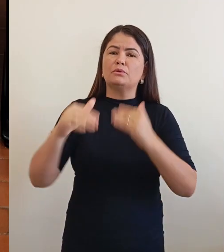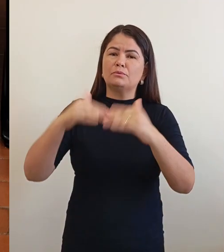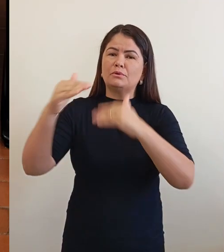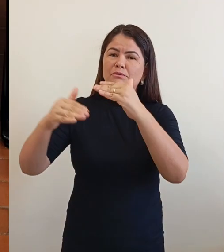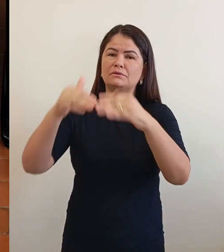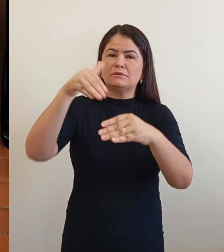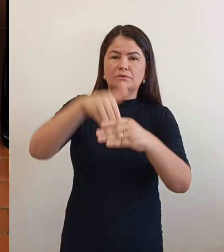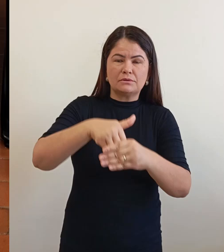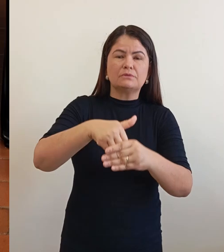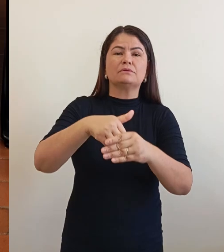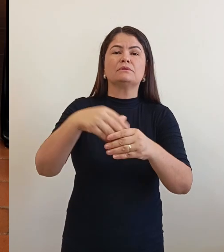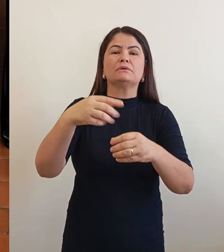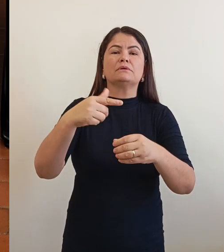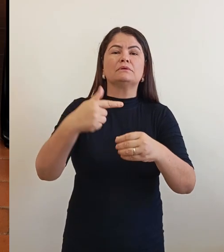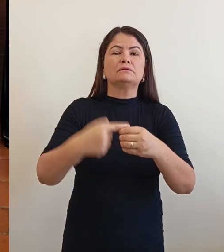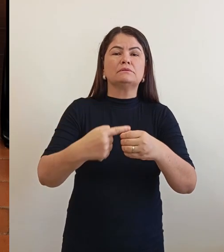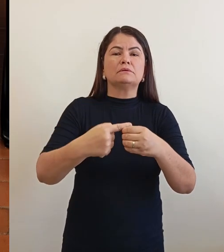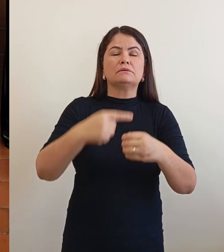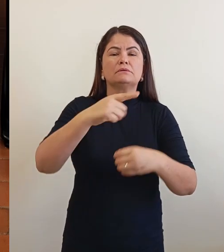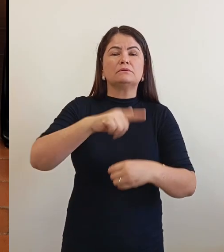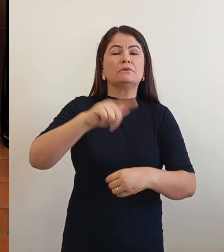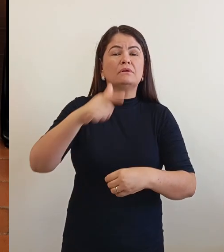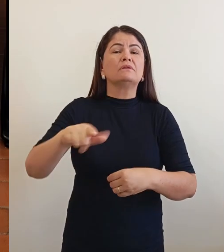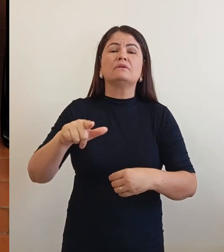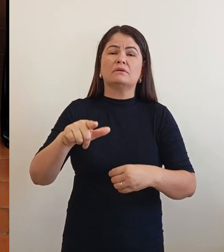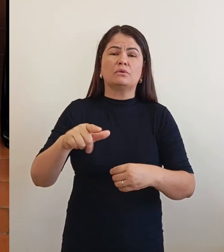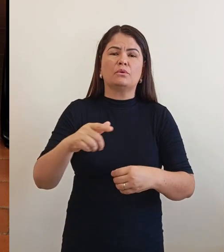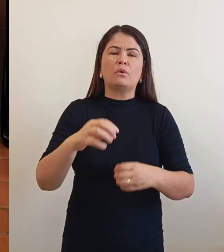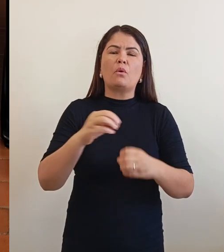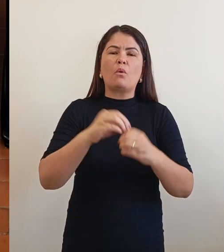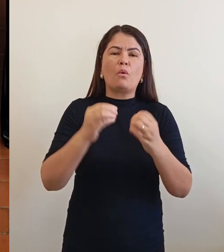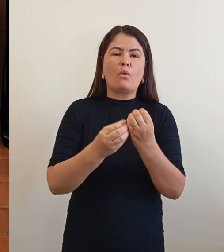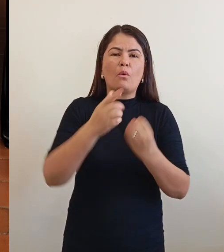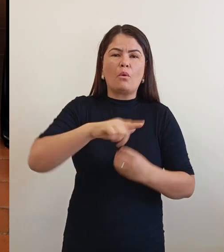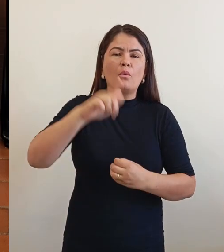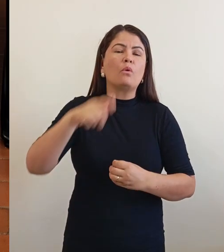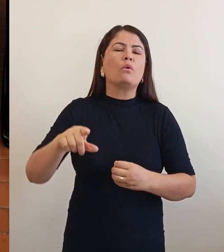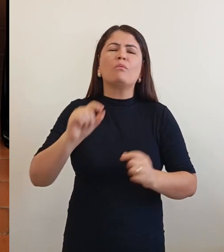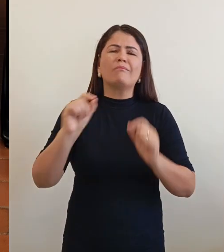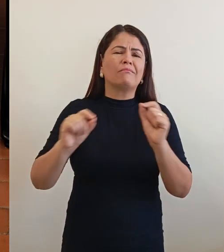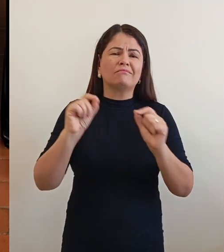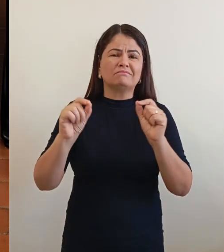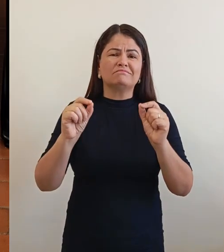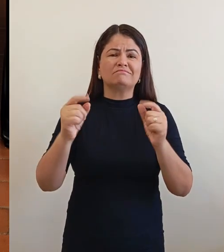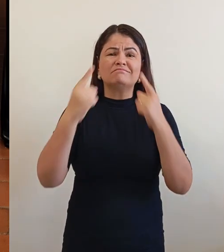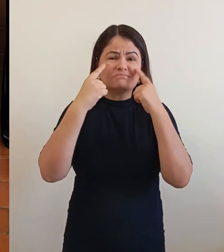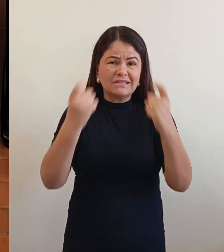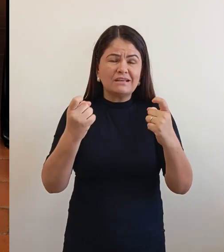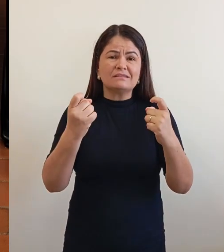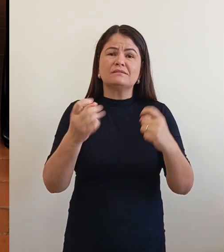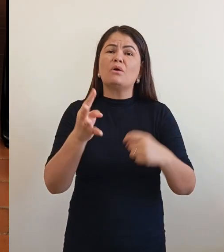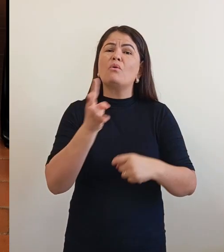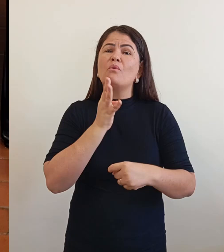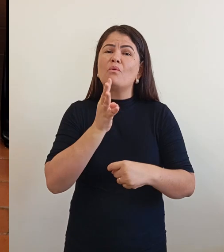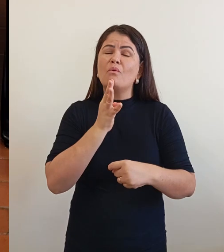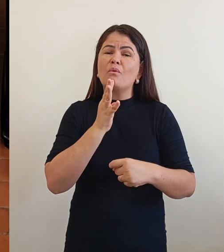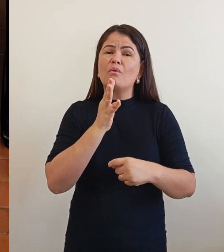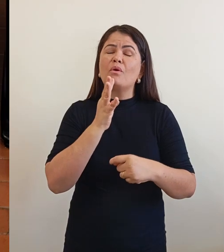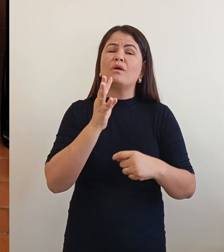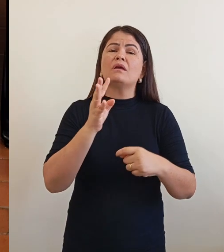cidade de Goiás? E o campus da UFG? E a cidade de Goiás? Interessa a cidade de Goiás conhecer o campus da UFG?